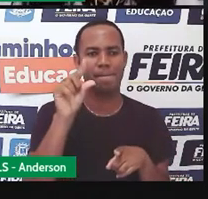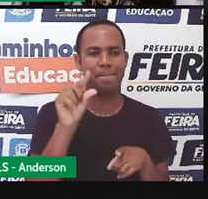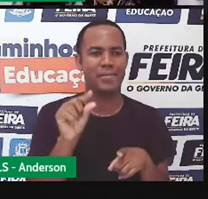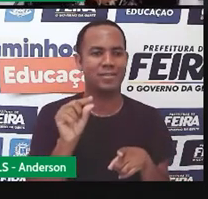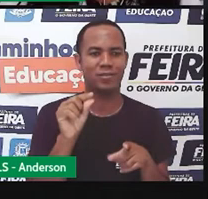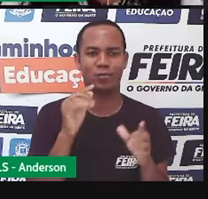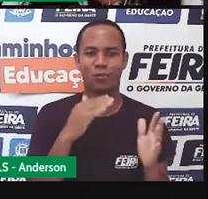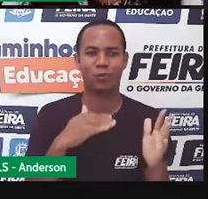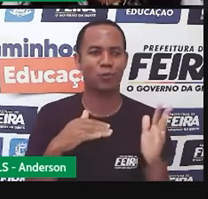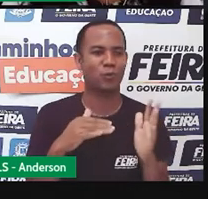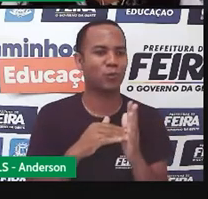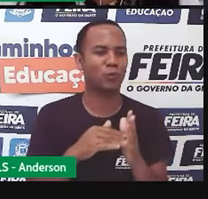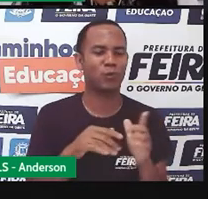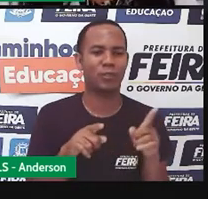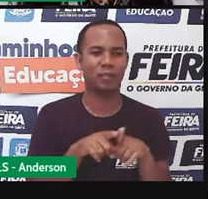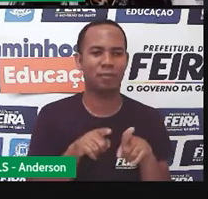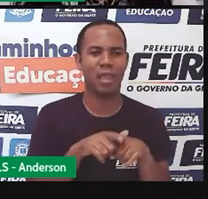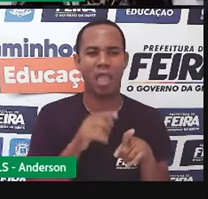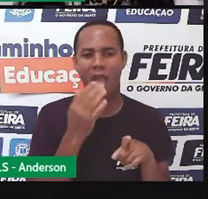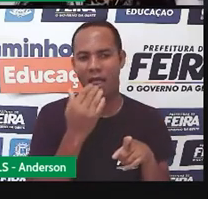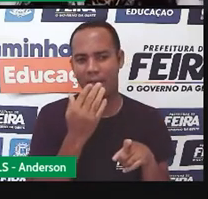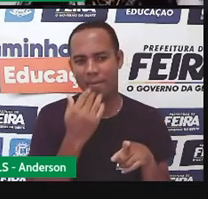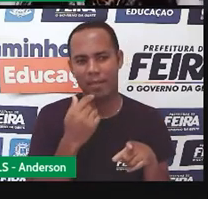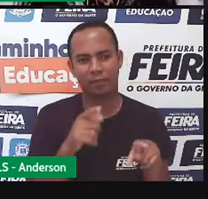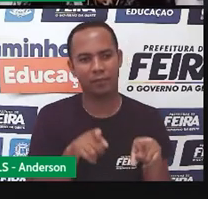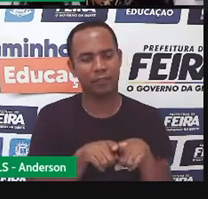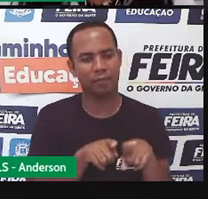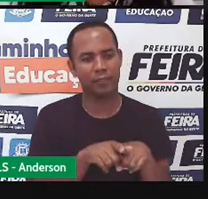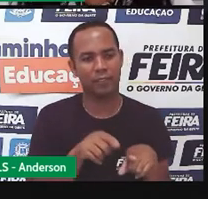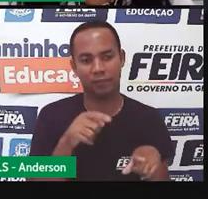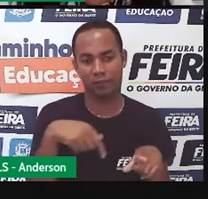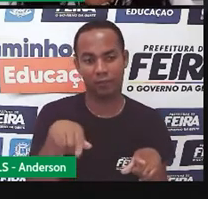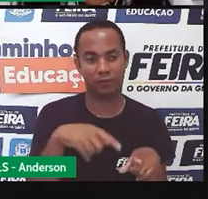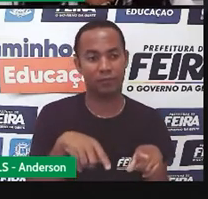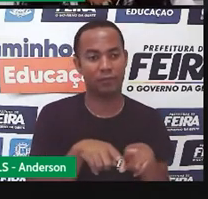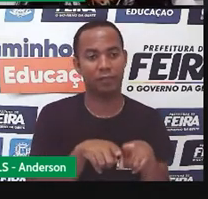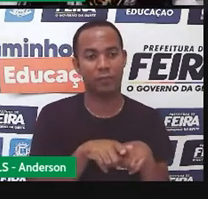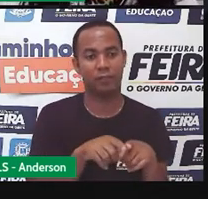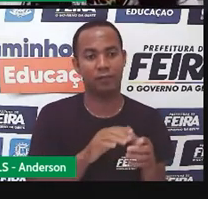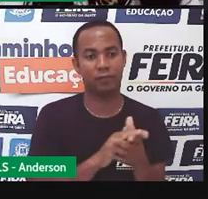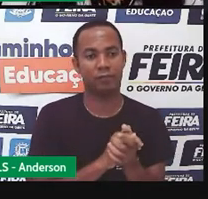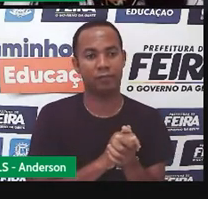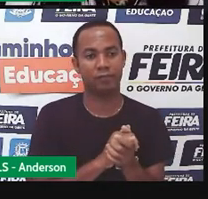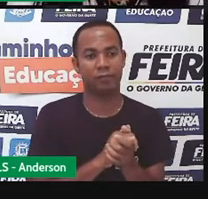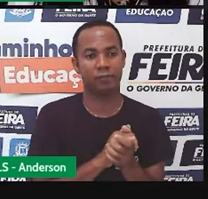principalmente dos alimentos, tanto de nós seres humanos quanto dos animais.